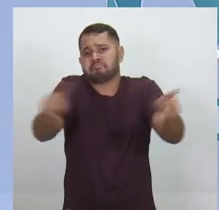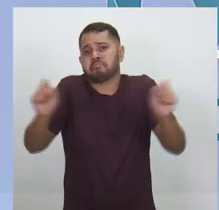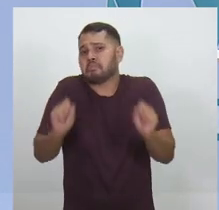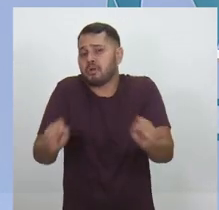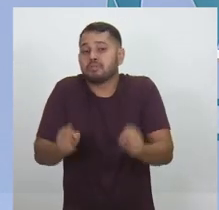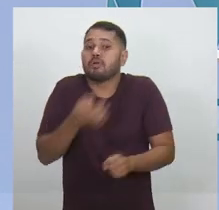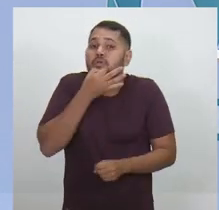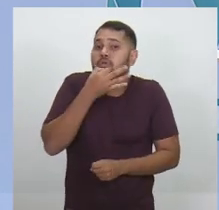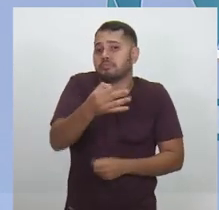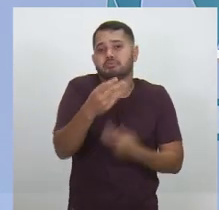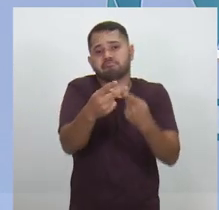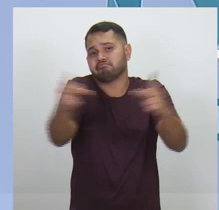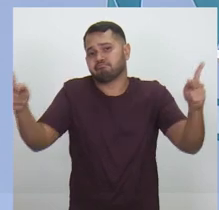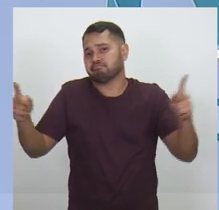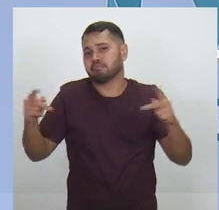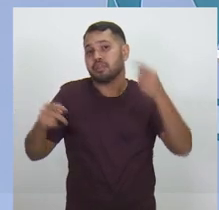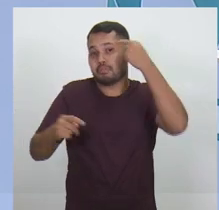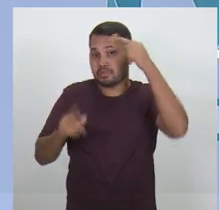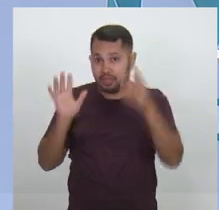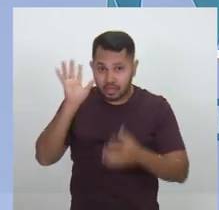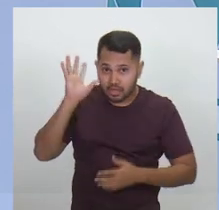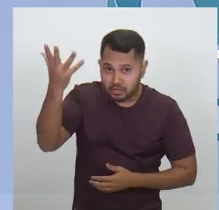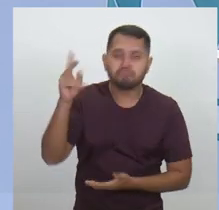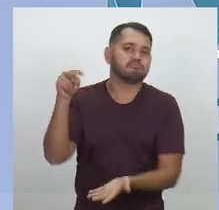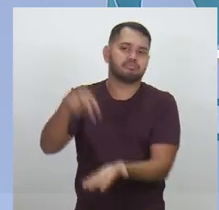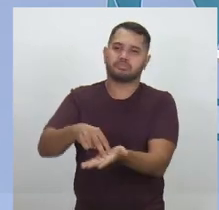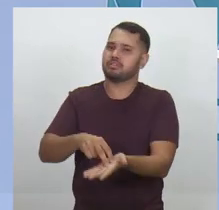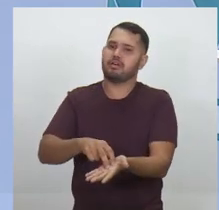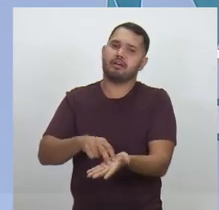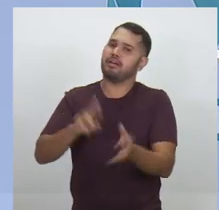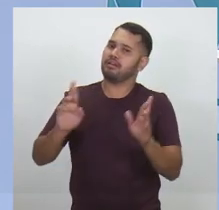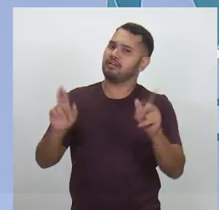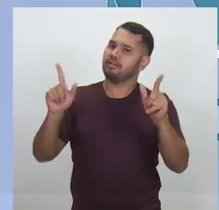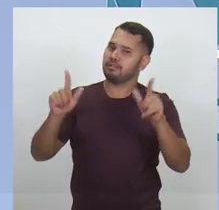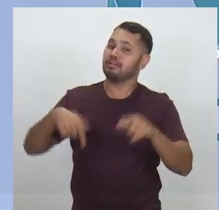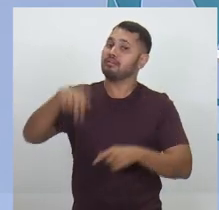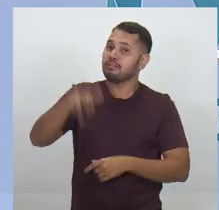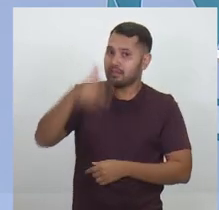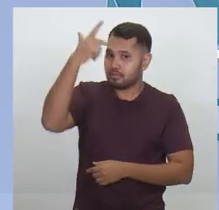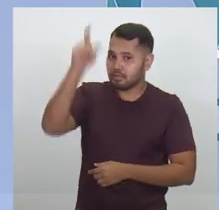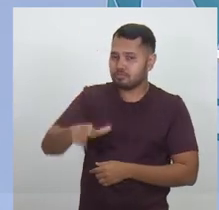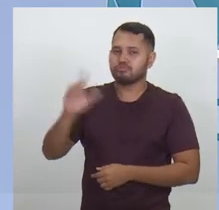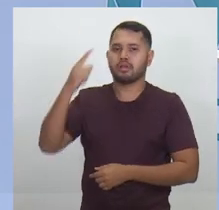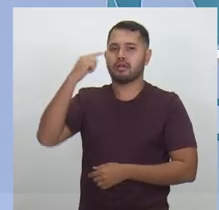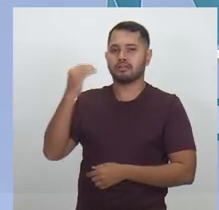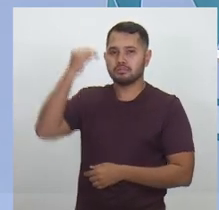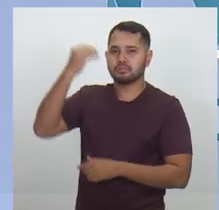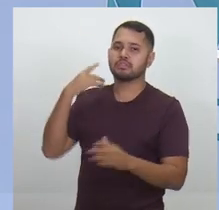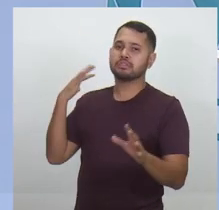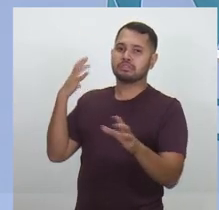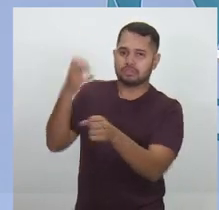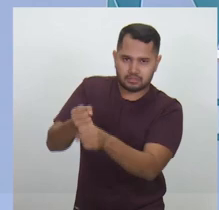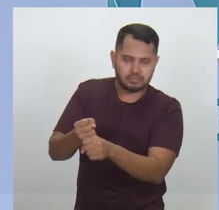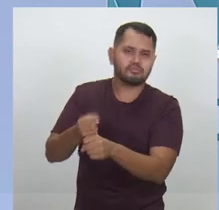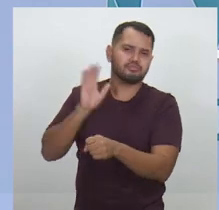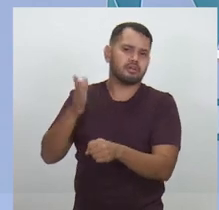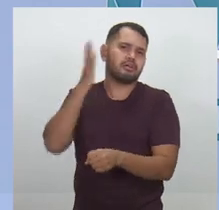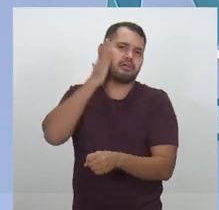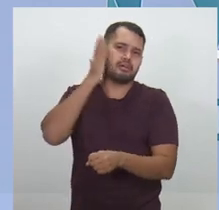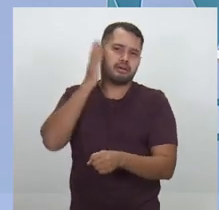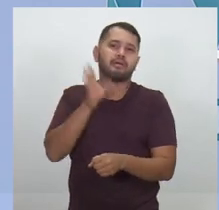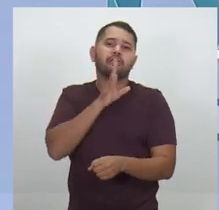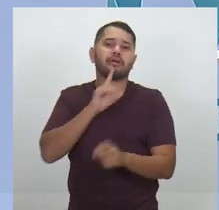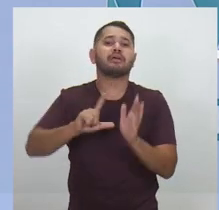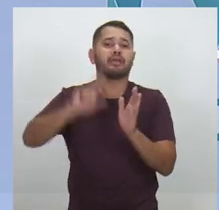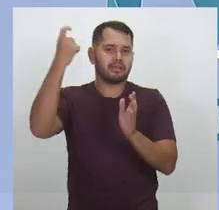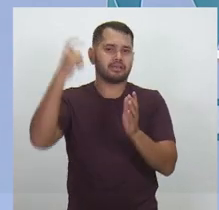dar opinião, resolver, aí não. É para quem tem realmente um legado, para quem já resolveu o problema